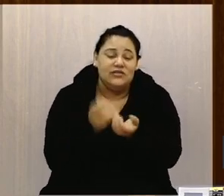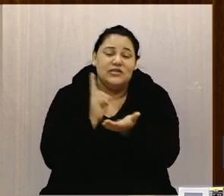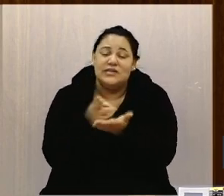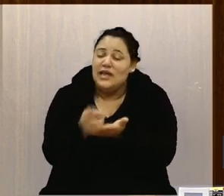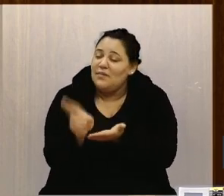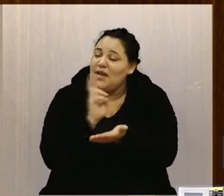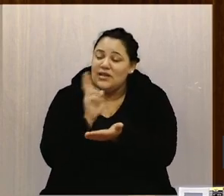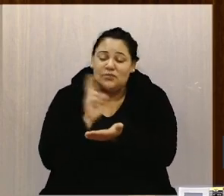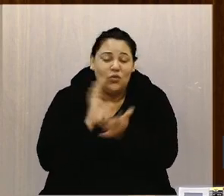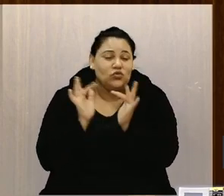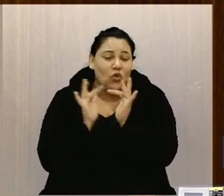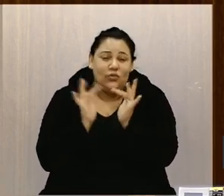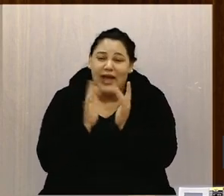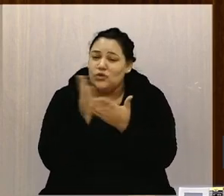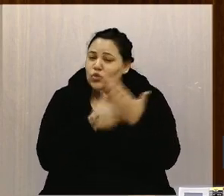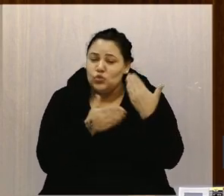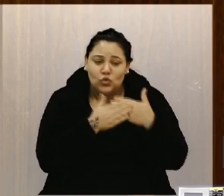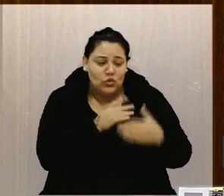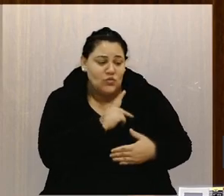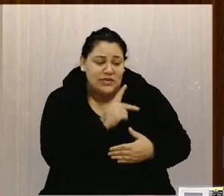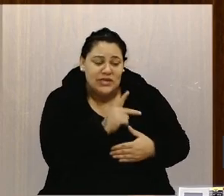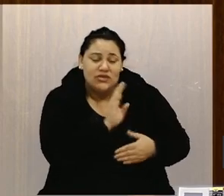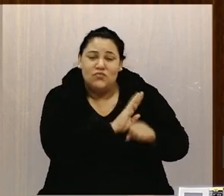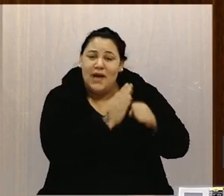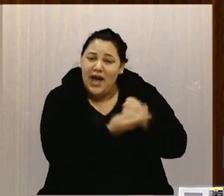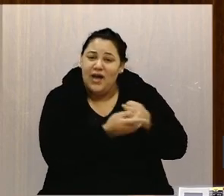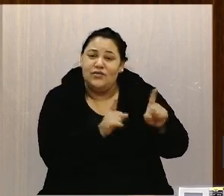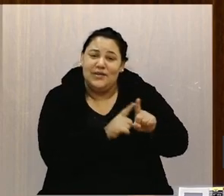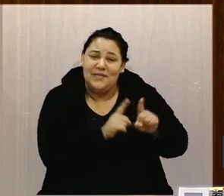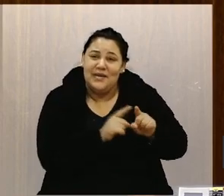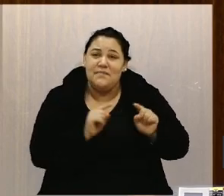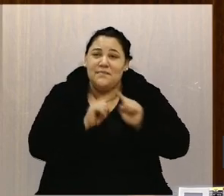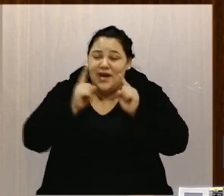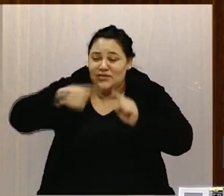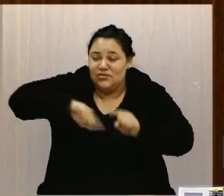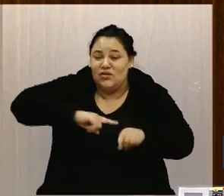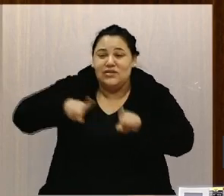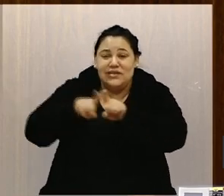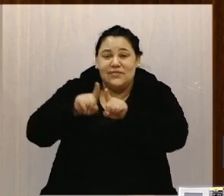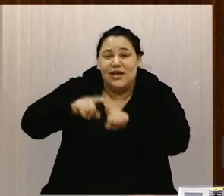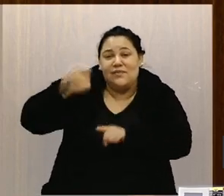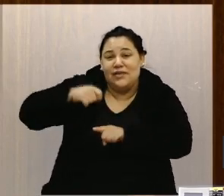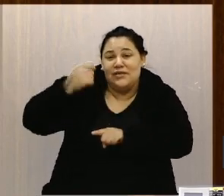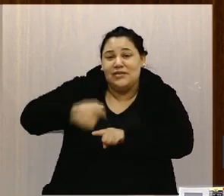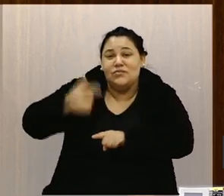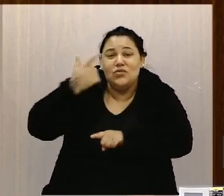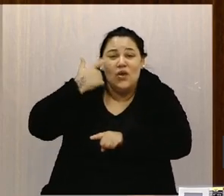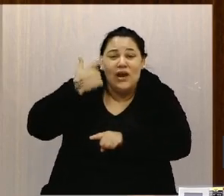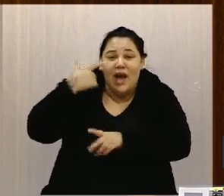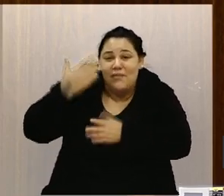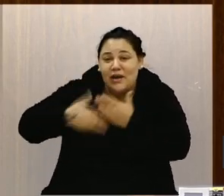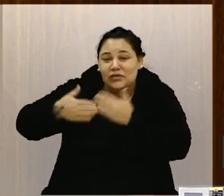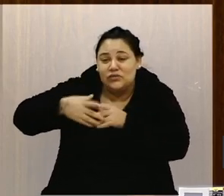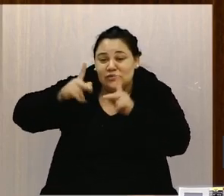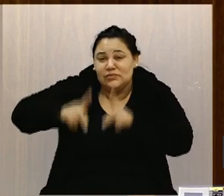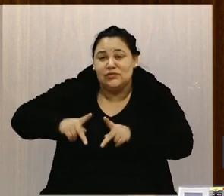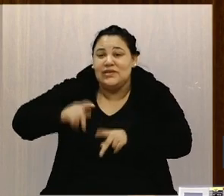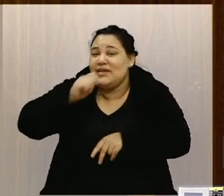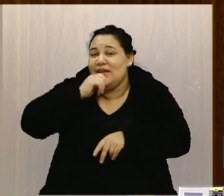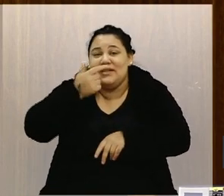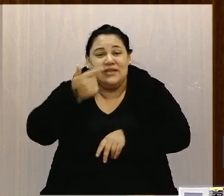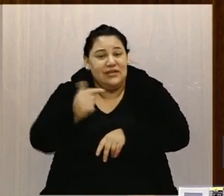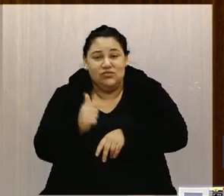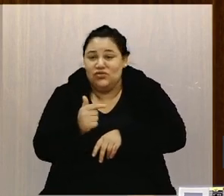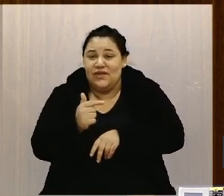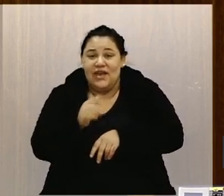está sempre em contato com todos os presidentes de bairro, mas a gente também precisa olhar para todas essas pessoas que não tiveram um abastecimento